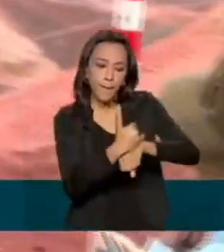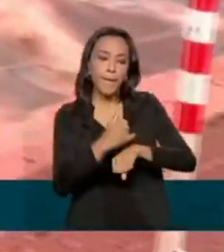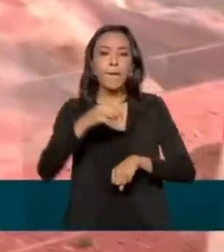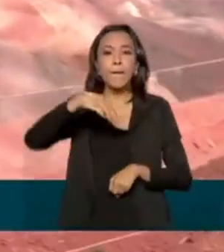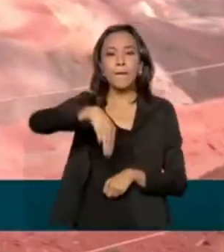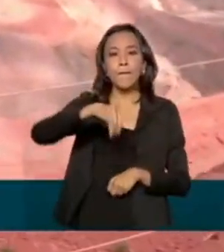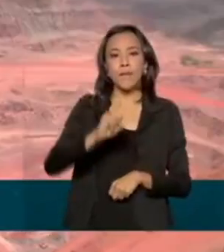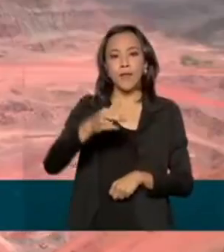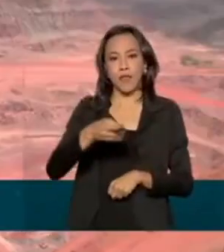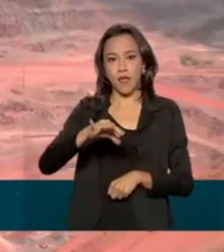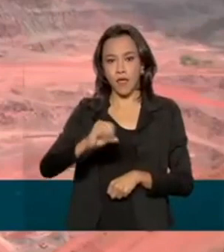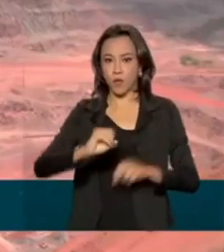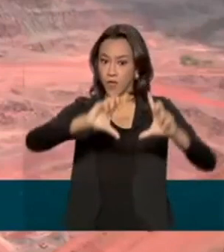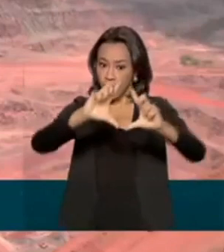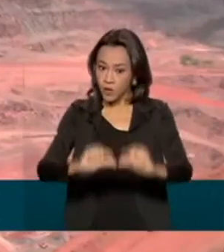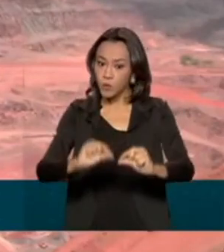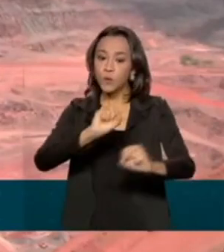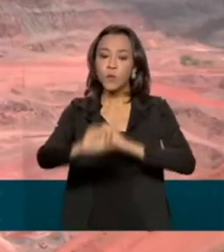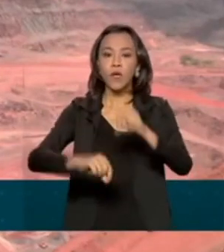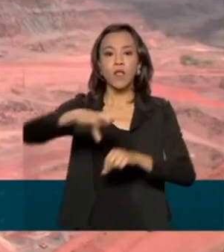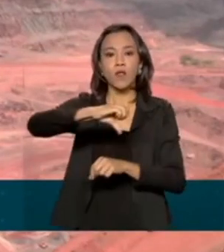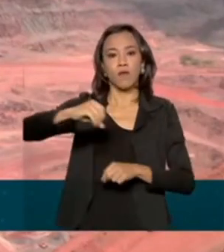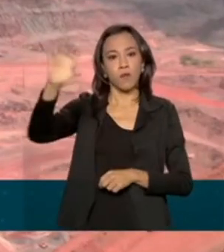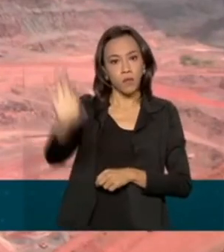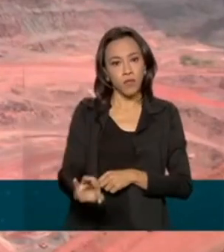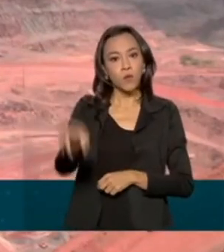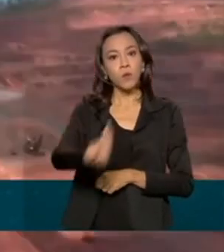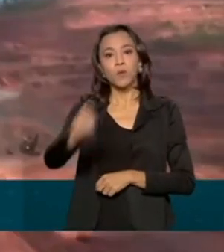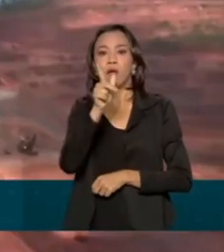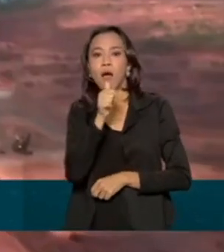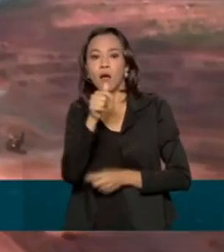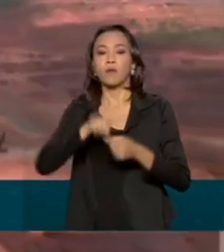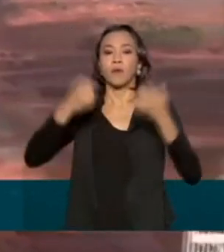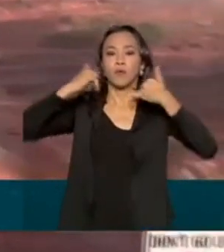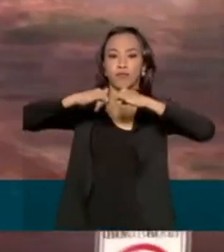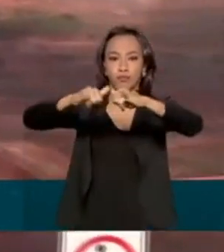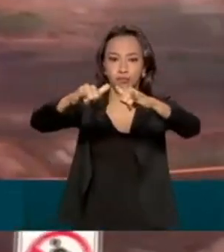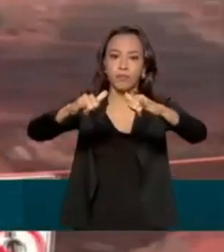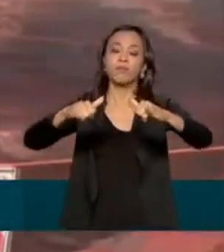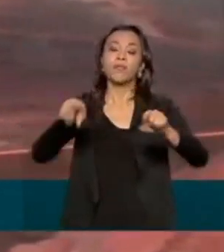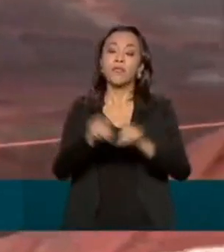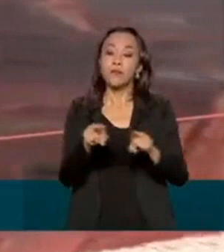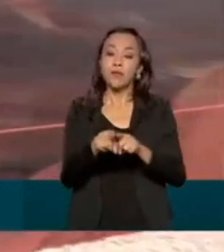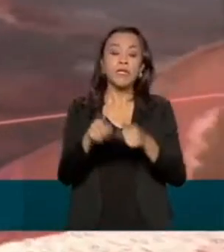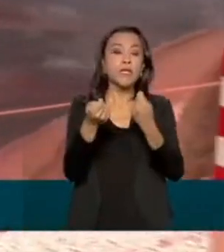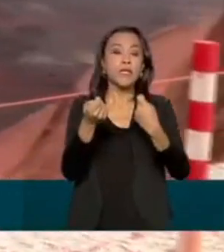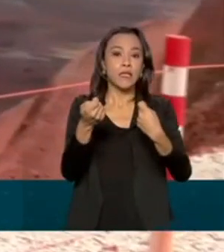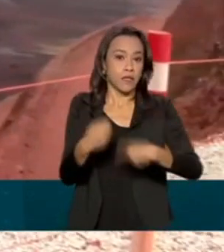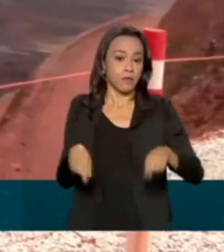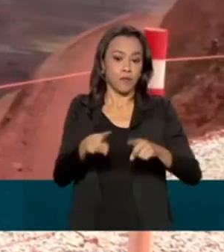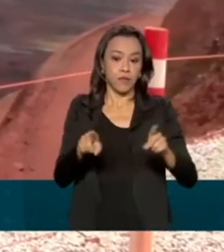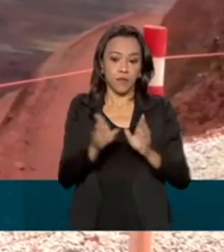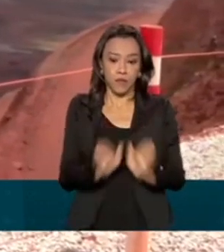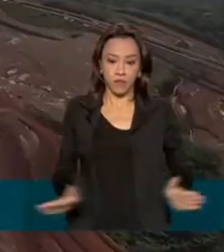de mineração, que reduz em 90% o consumo de água e de energia elétrica e dispensa a necessidade de uma